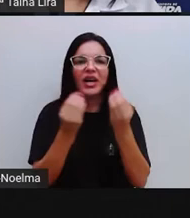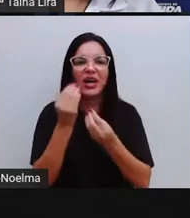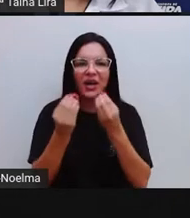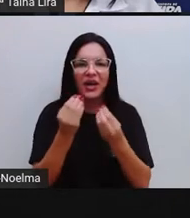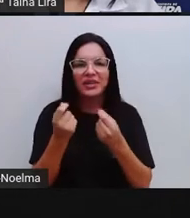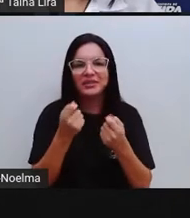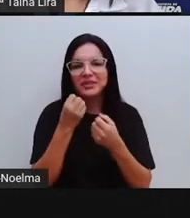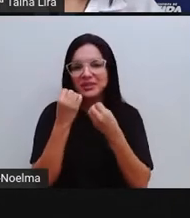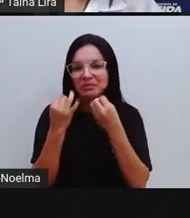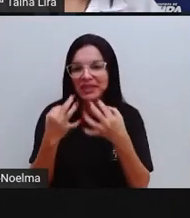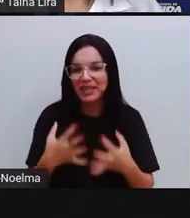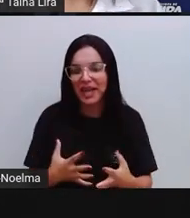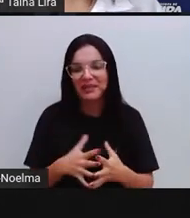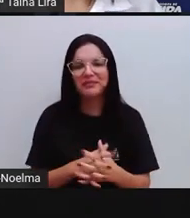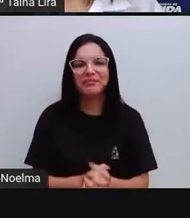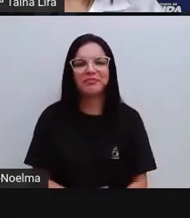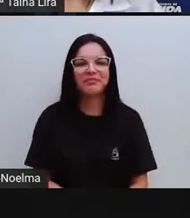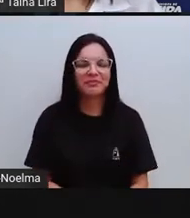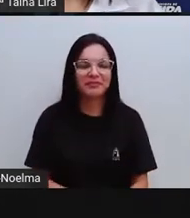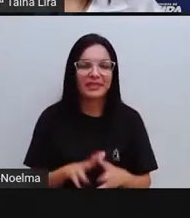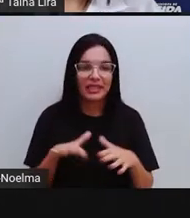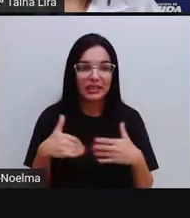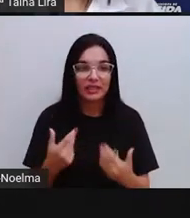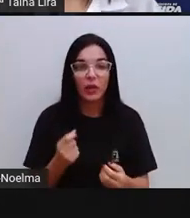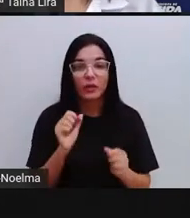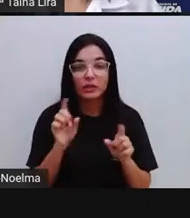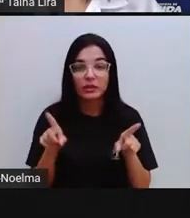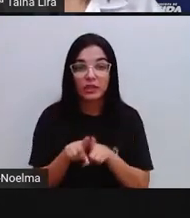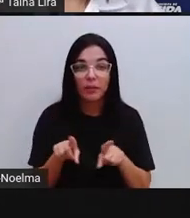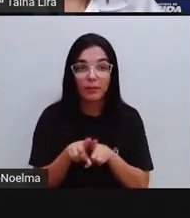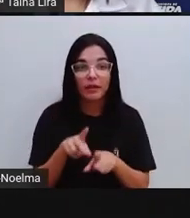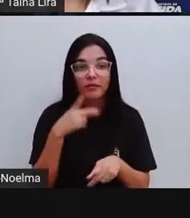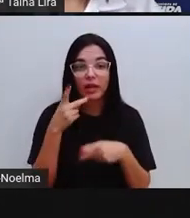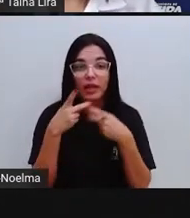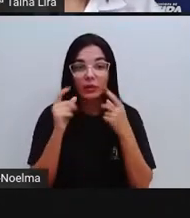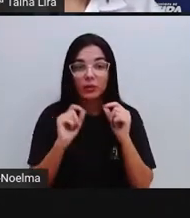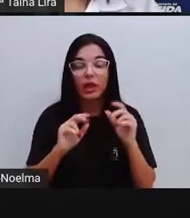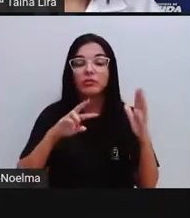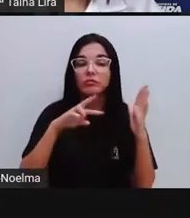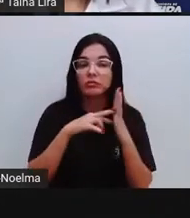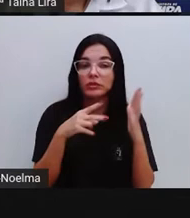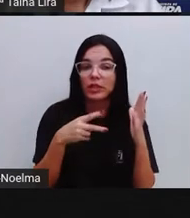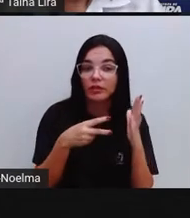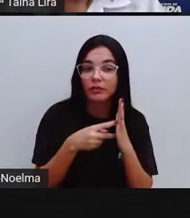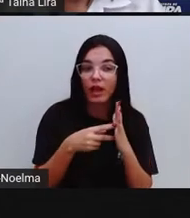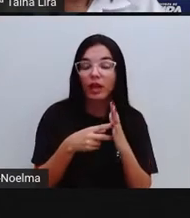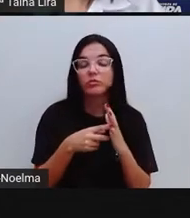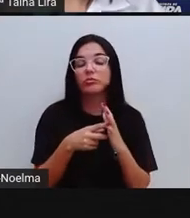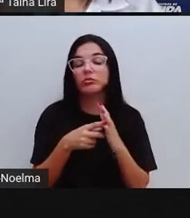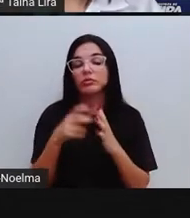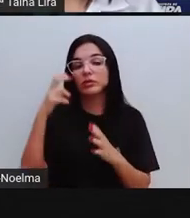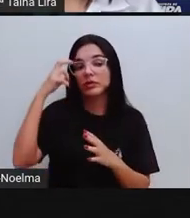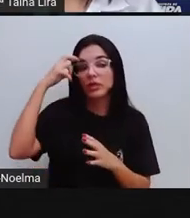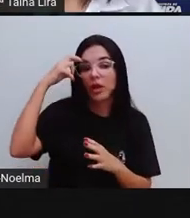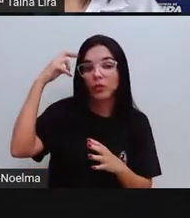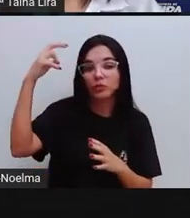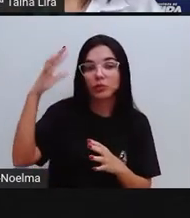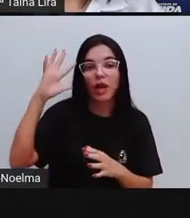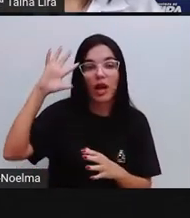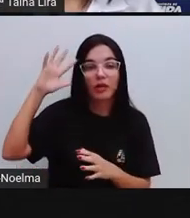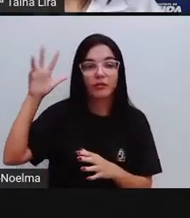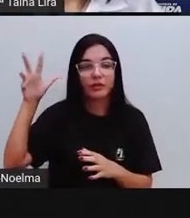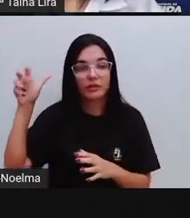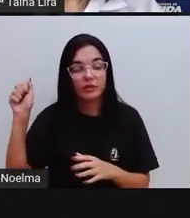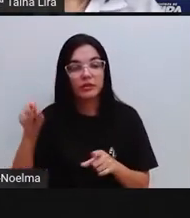que a Pró falou já sobre máscara? As máscaras africanas são um símbolo da cultura africana, e essas máscaras também